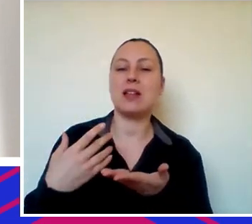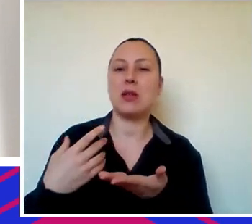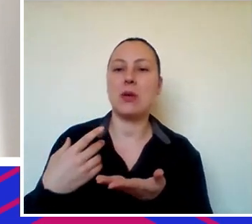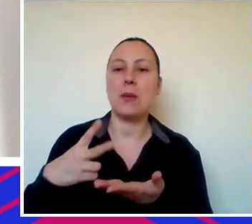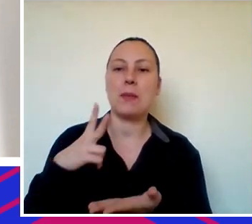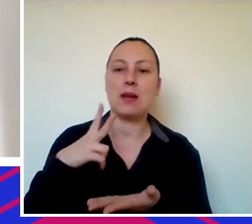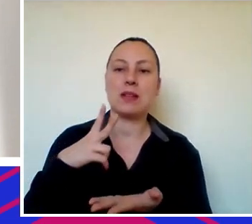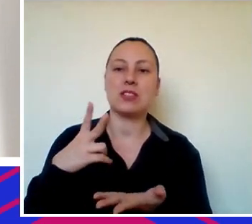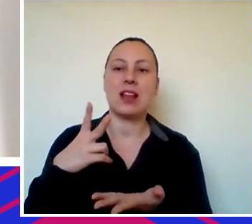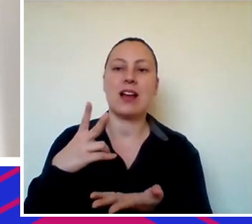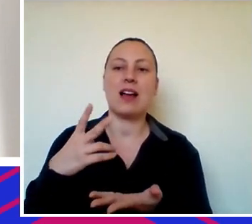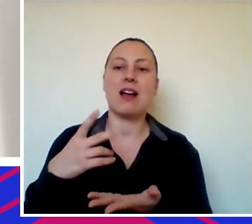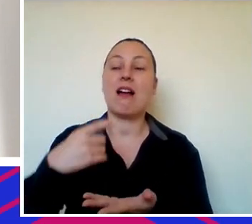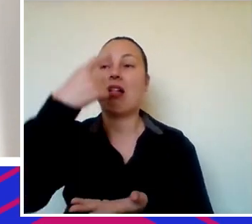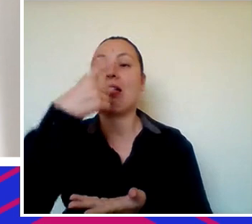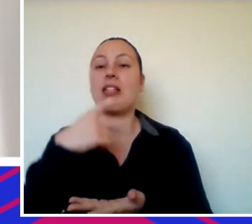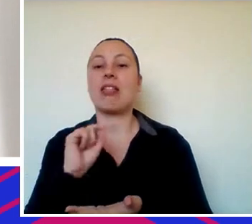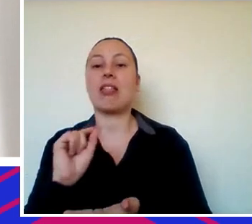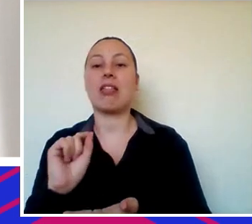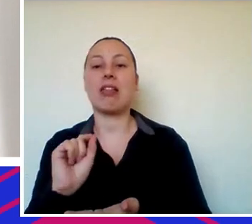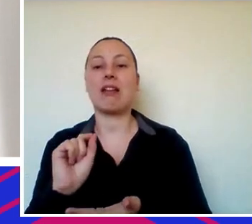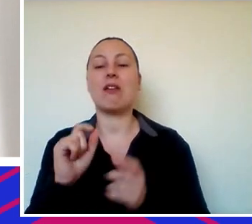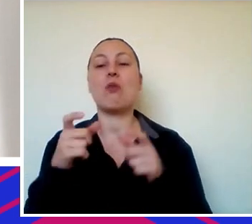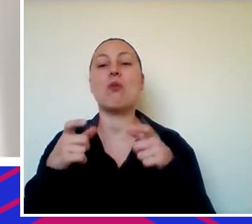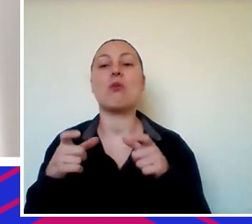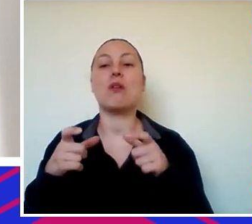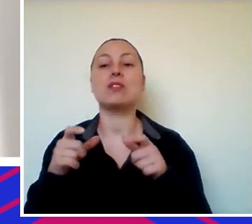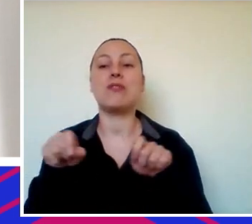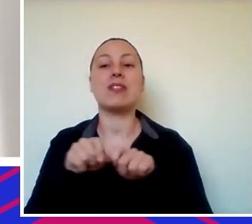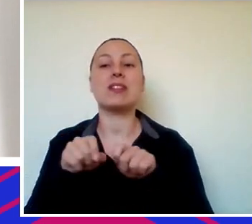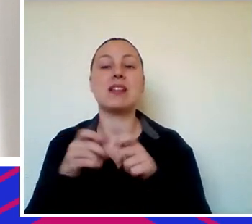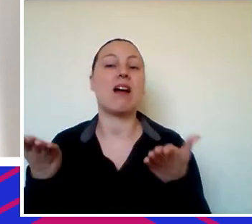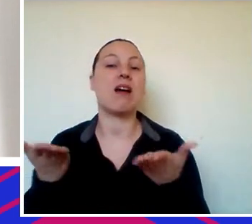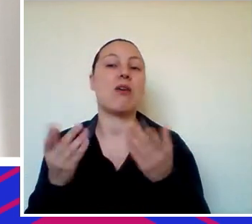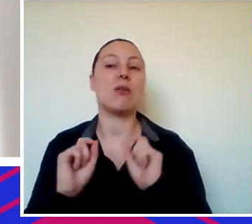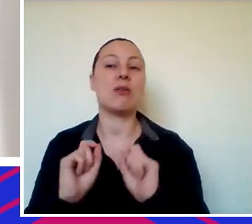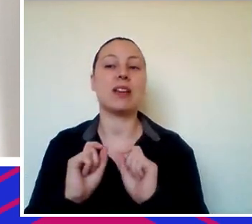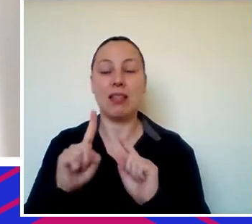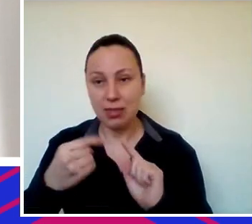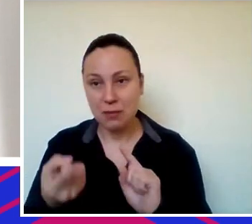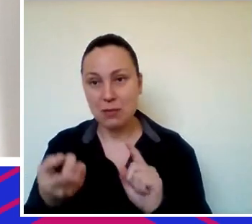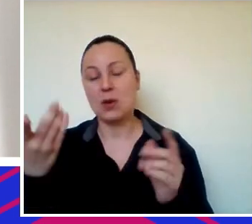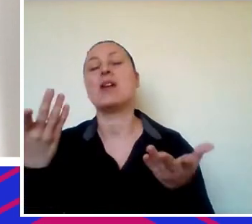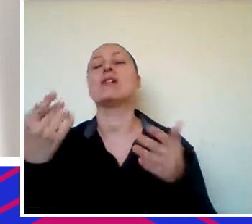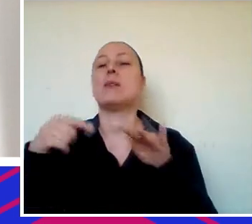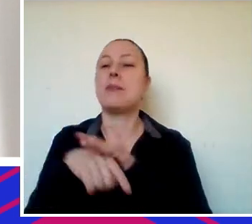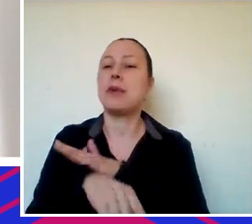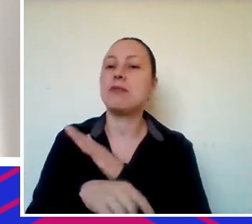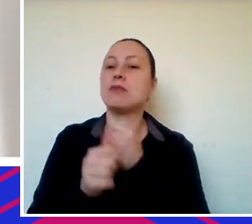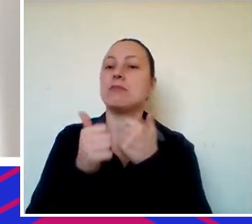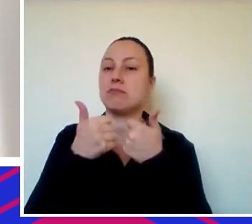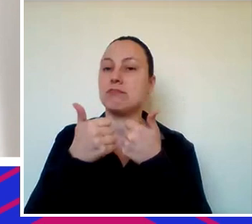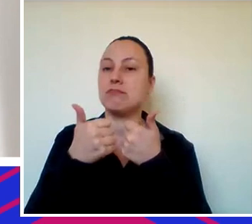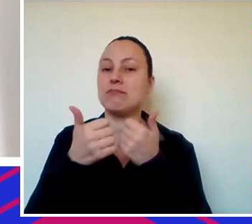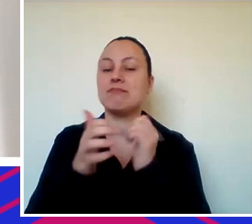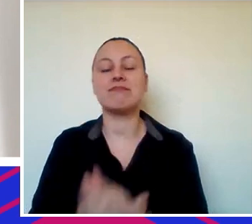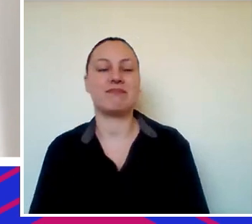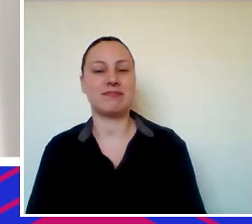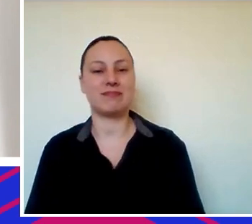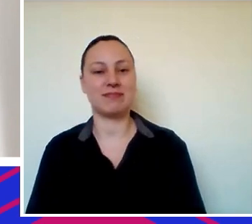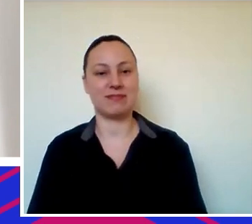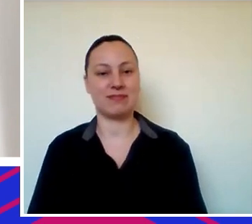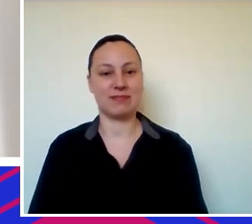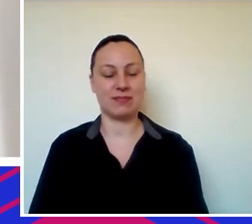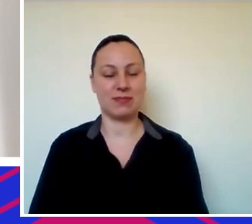quem são vocês, de onde vocês estão, o vocês estão fazendo agora e aí depois a gente começa a entrar mais direto em capital, tá bom? Vamos começar, então,